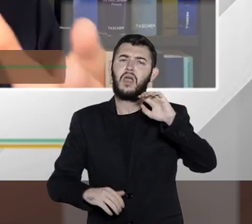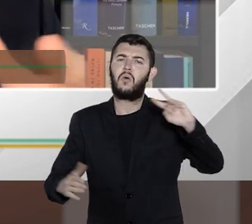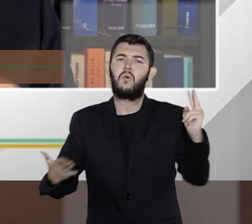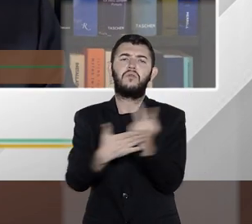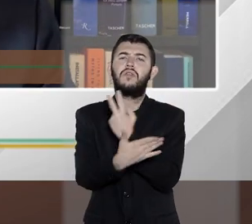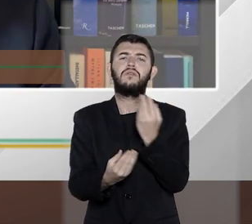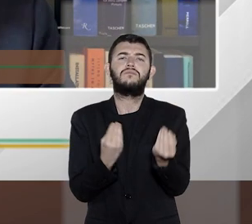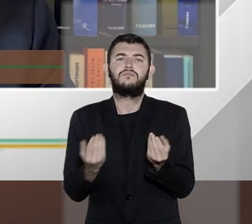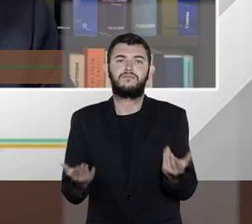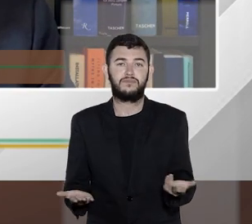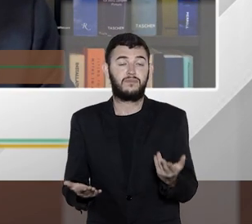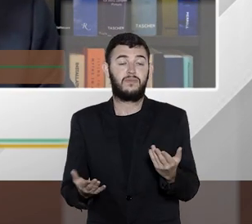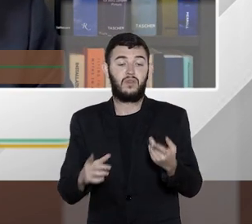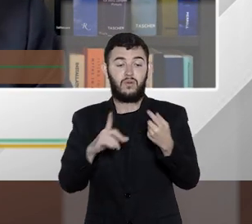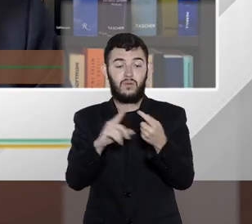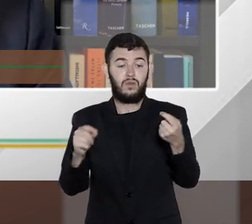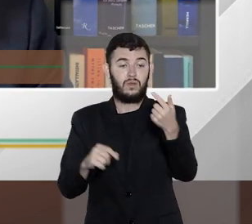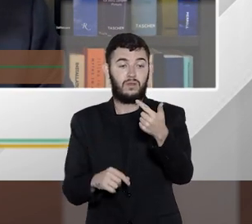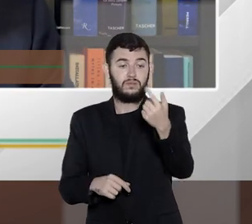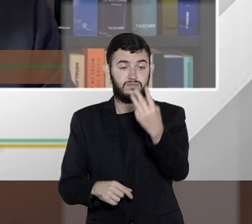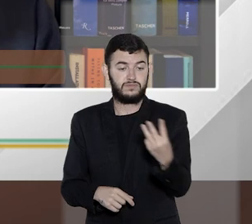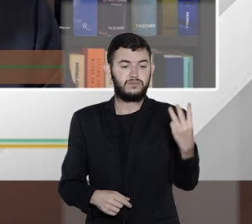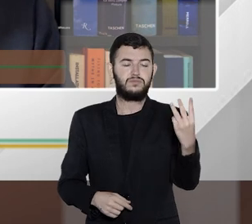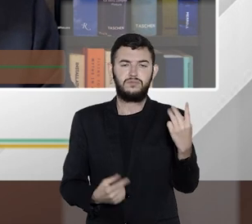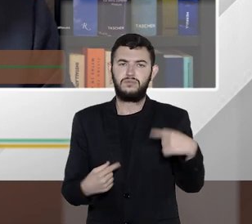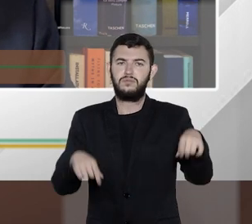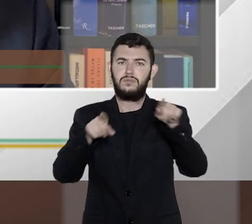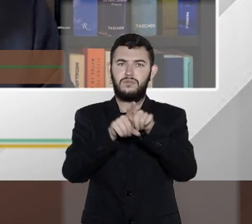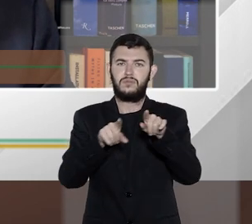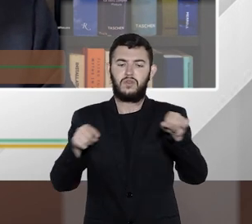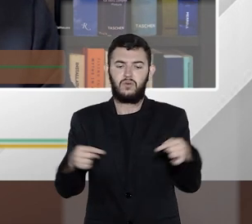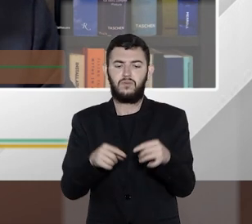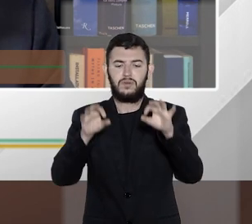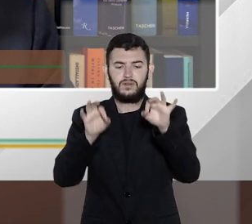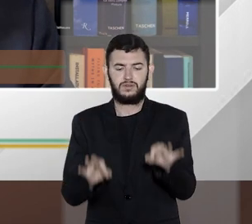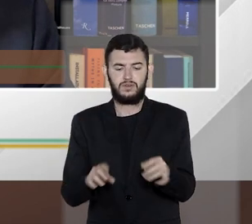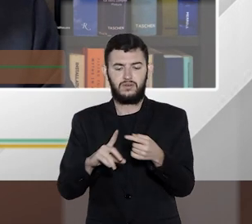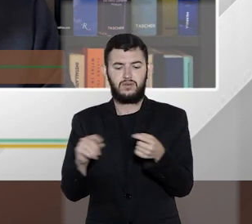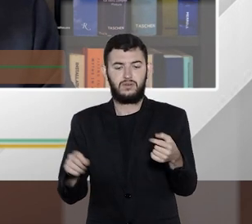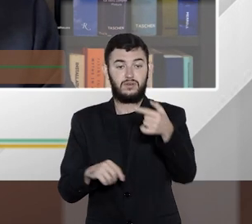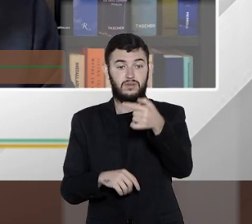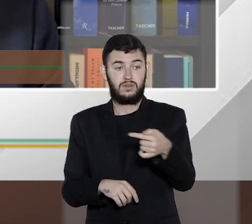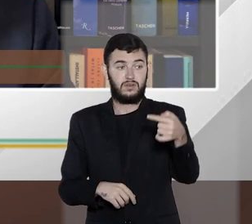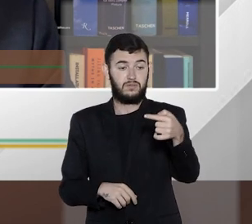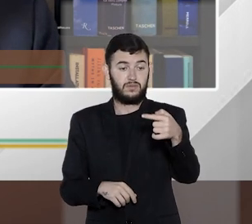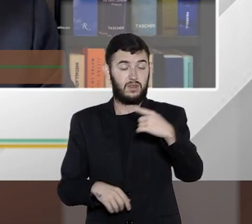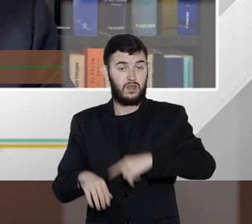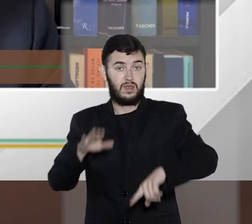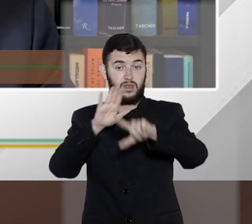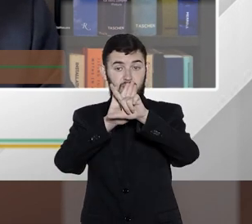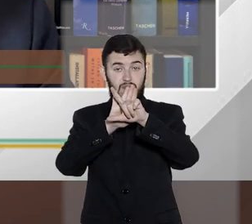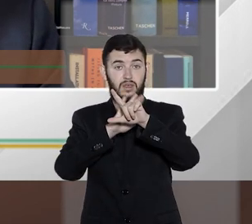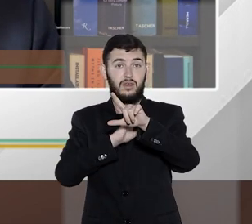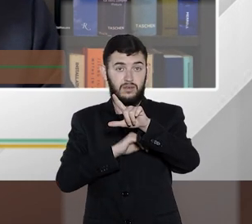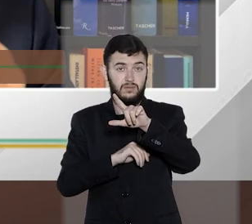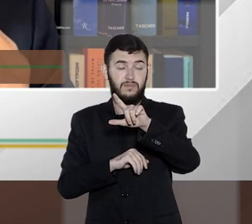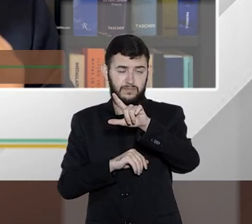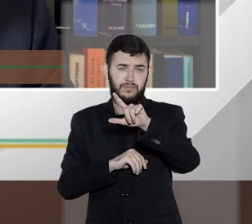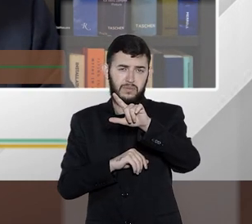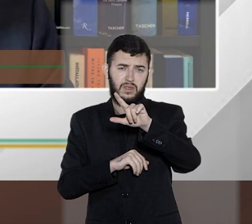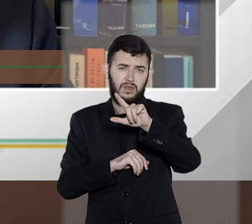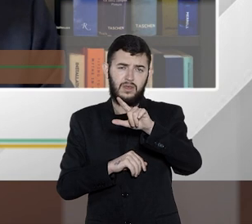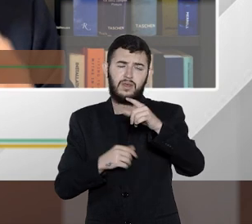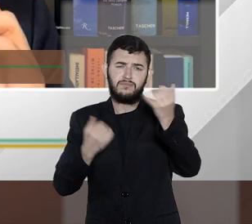acontece, justamente por conta do artigo 23, também combinado com o artigo 7º da Lei Geral do de Proteção de Dados, você tem